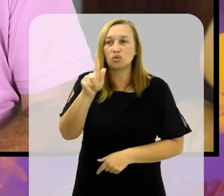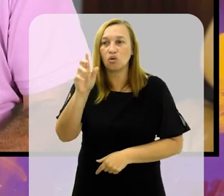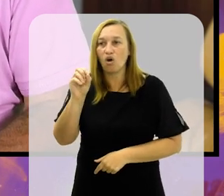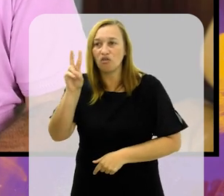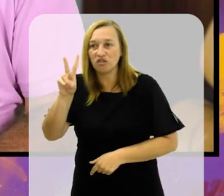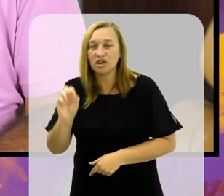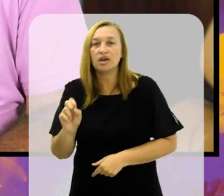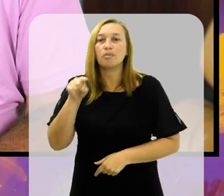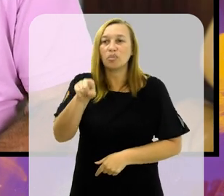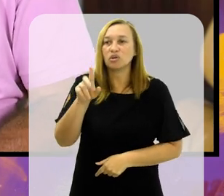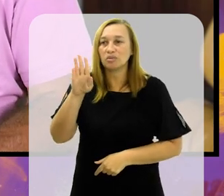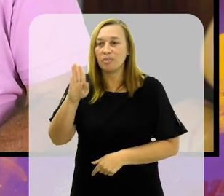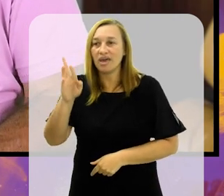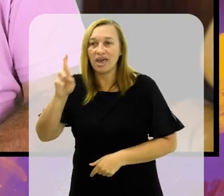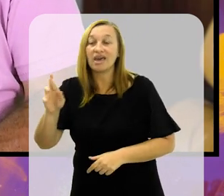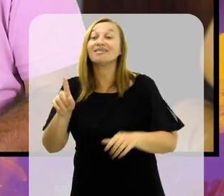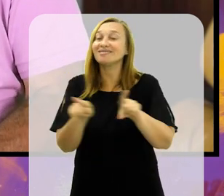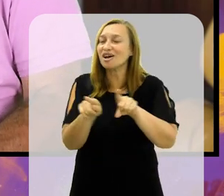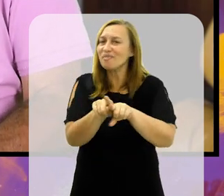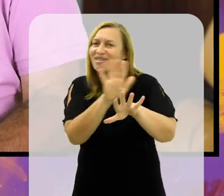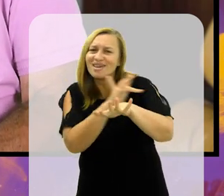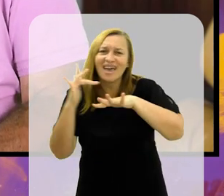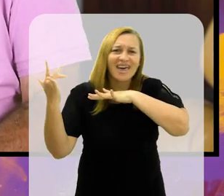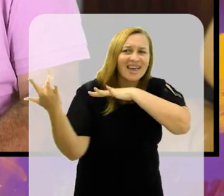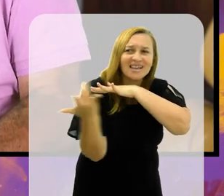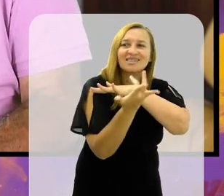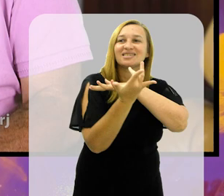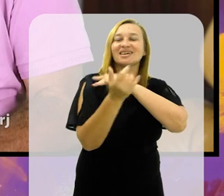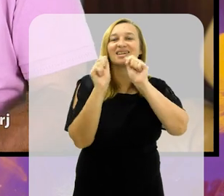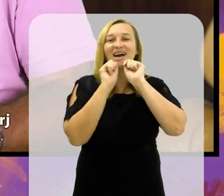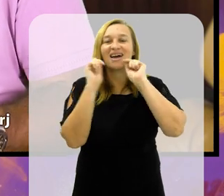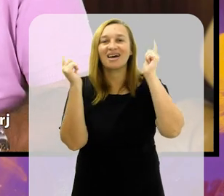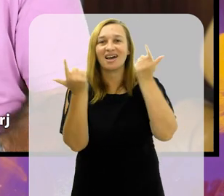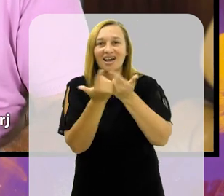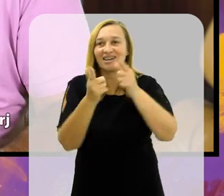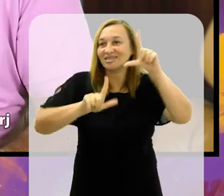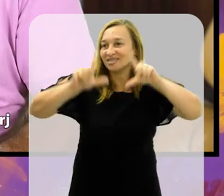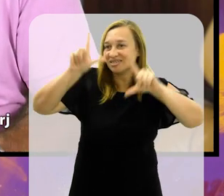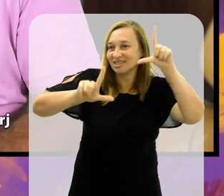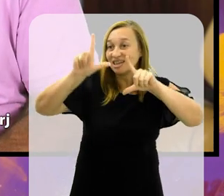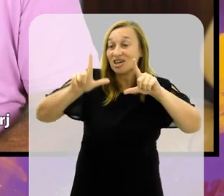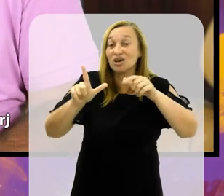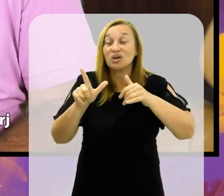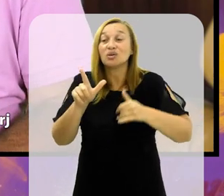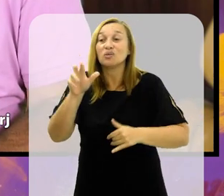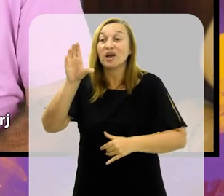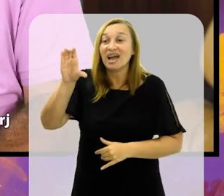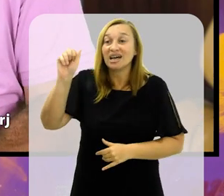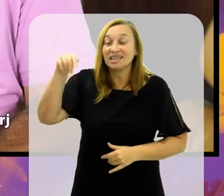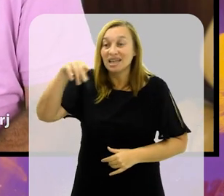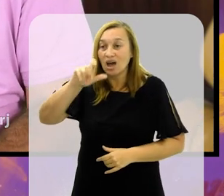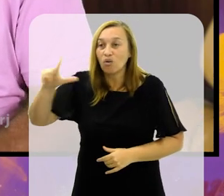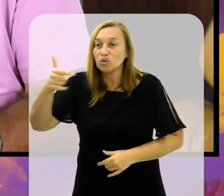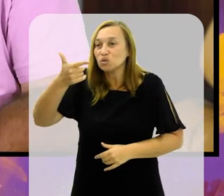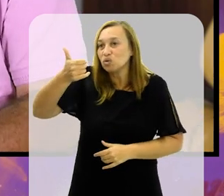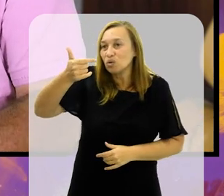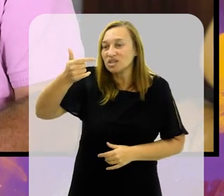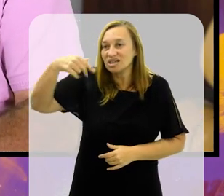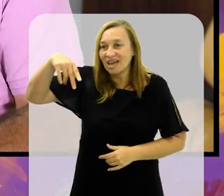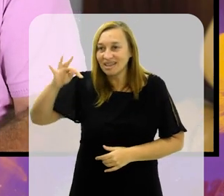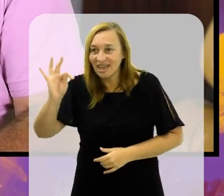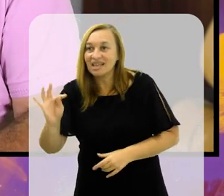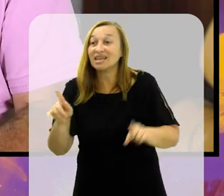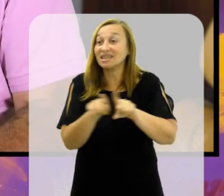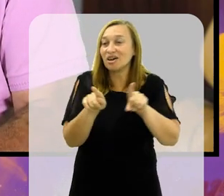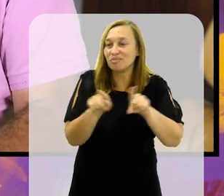.alerge.rj.gov.br pelas redes sociais da TV Alerge no canal